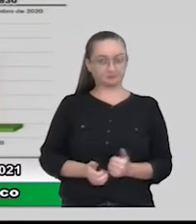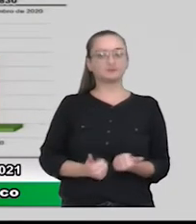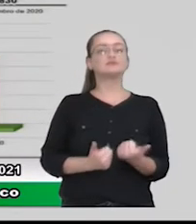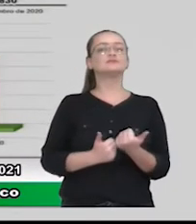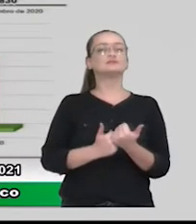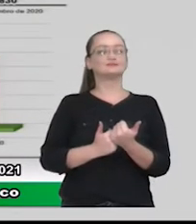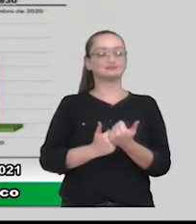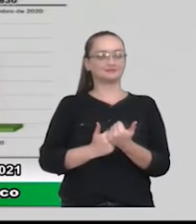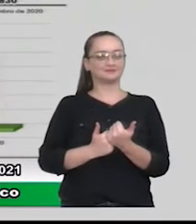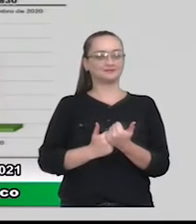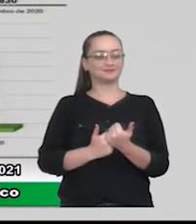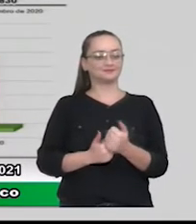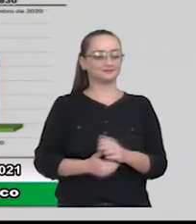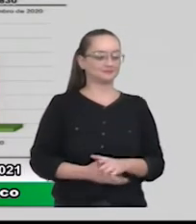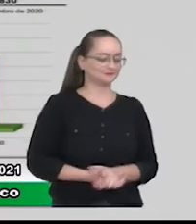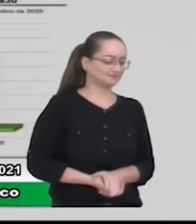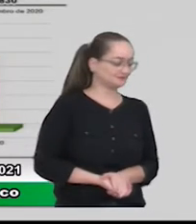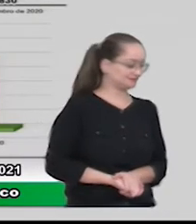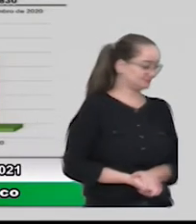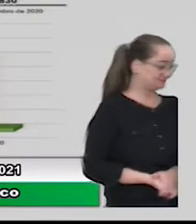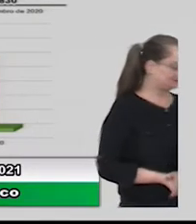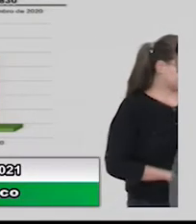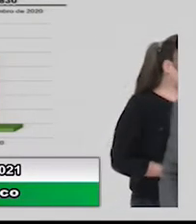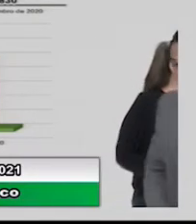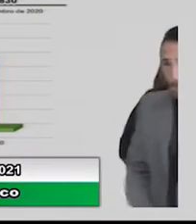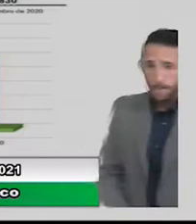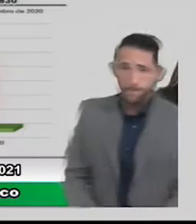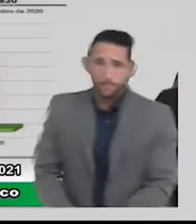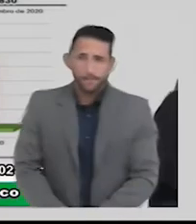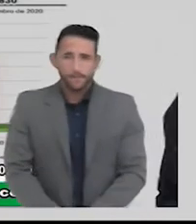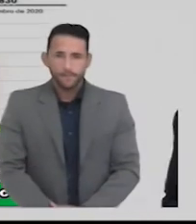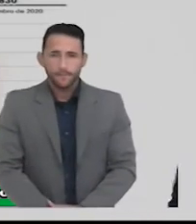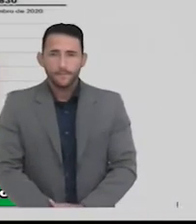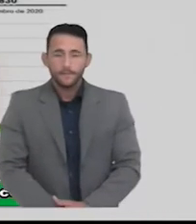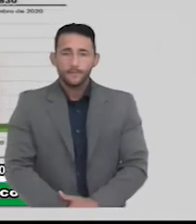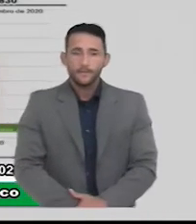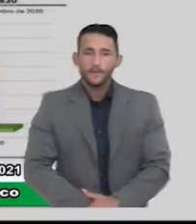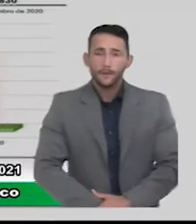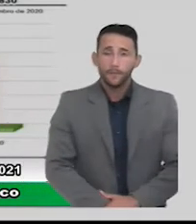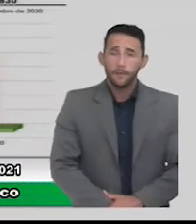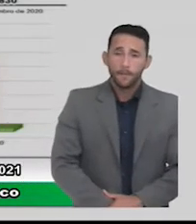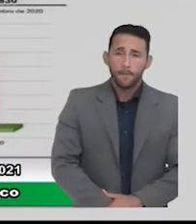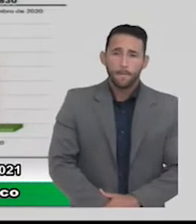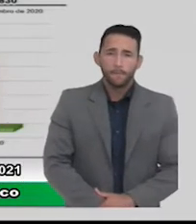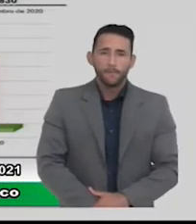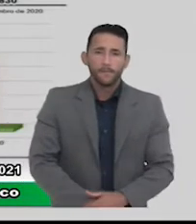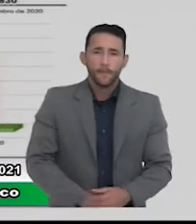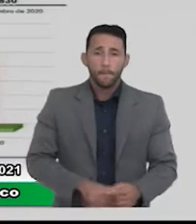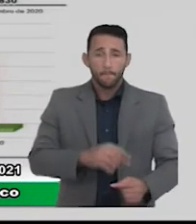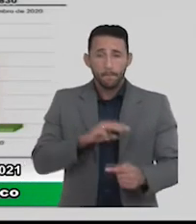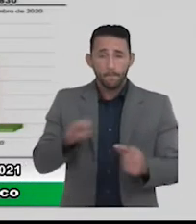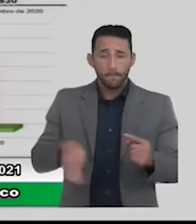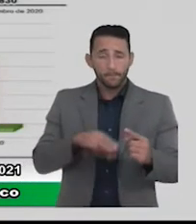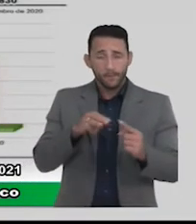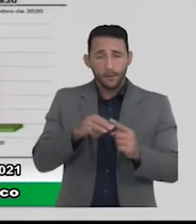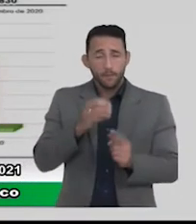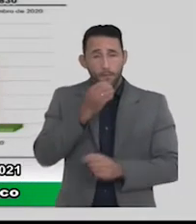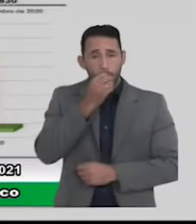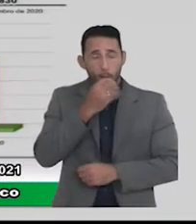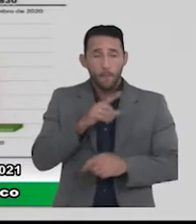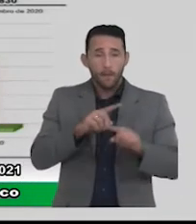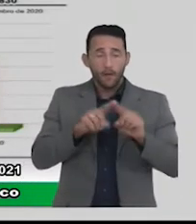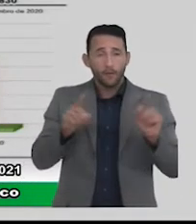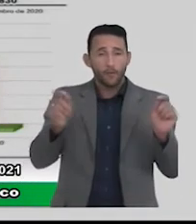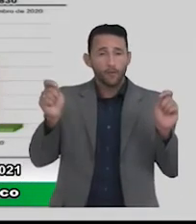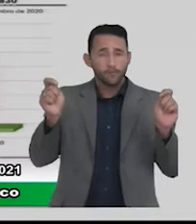muito bom, é uma meta muito boa. Além de tudo que a gente cumpriu, a gente teve um bom resultado e conseguiu arcar com todos